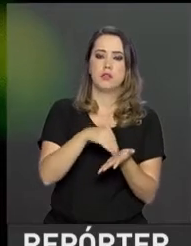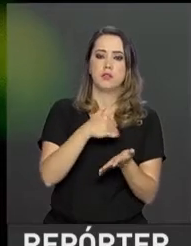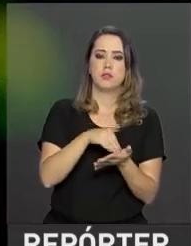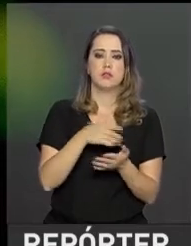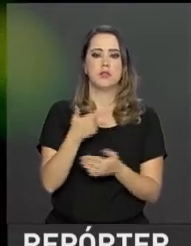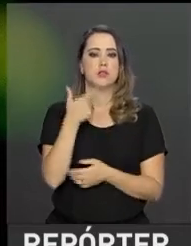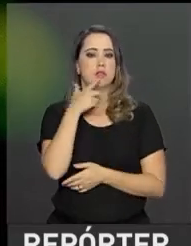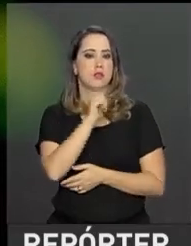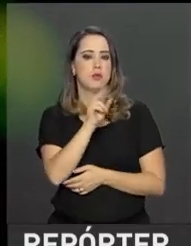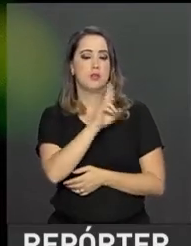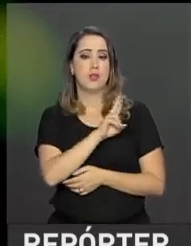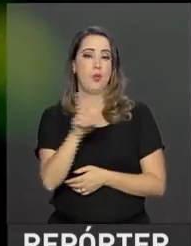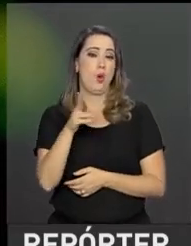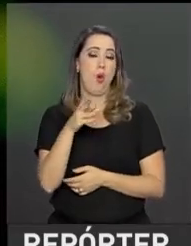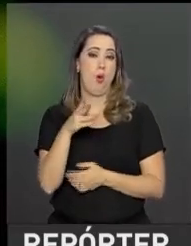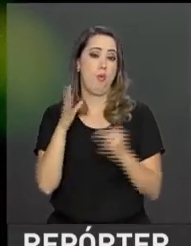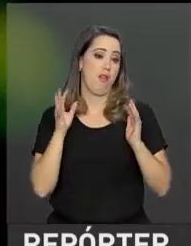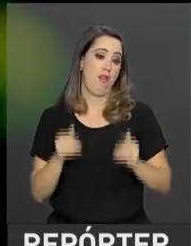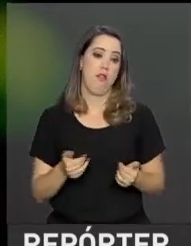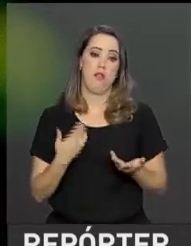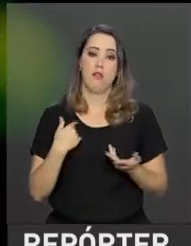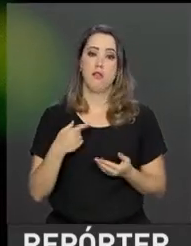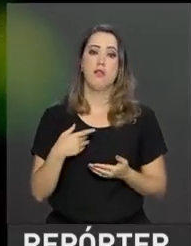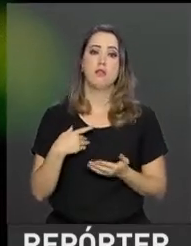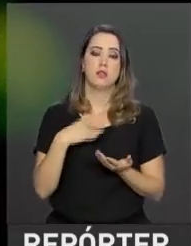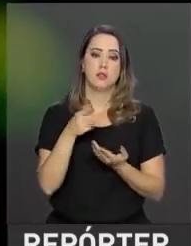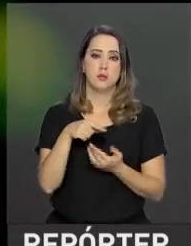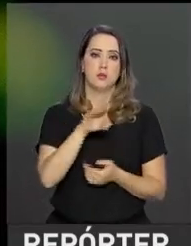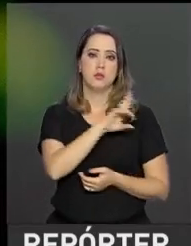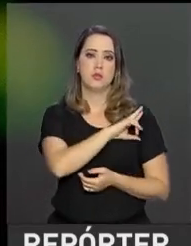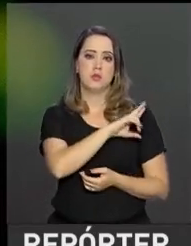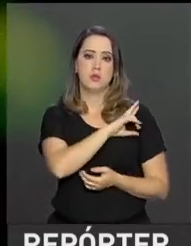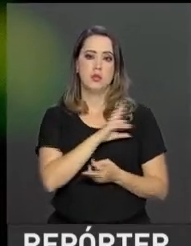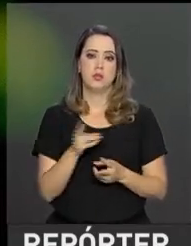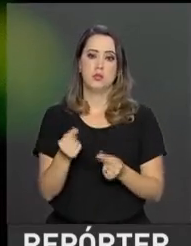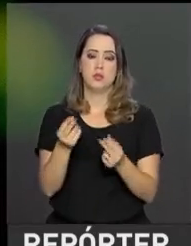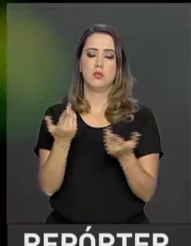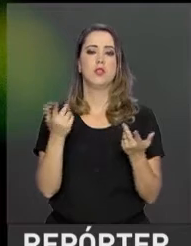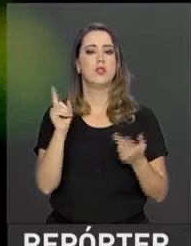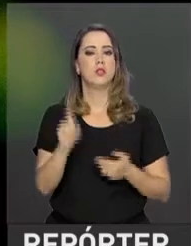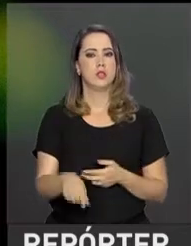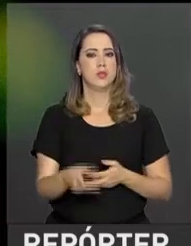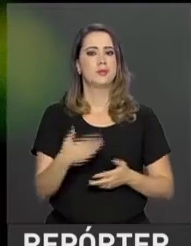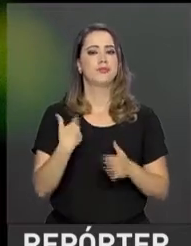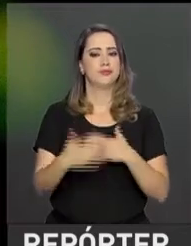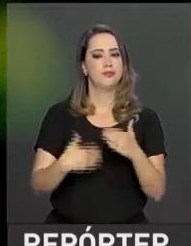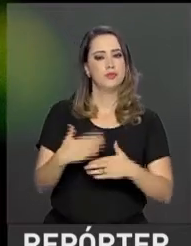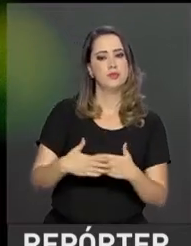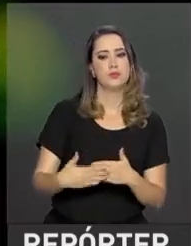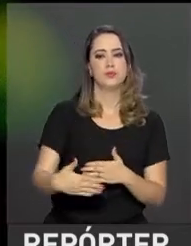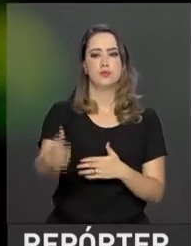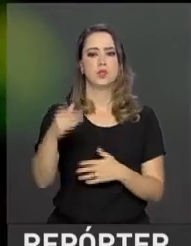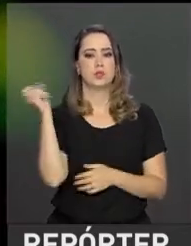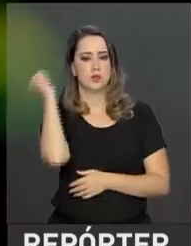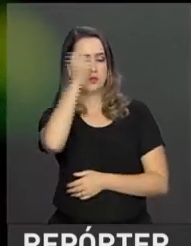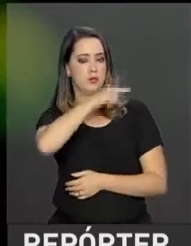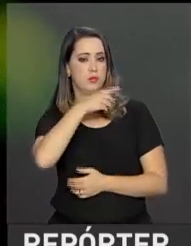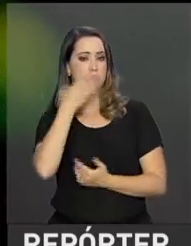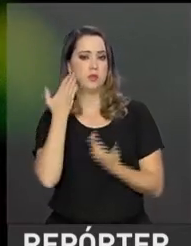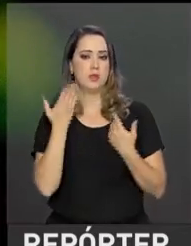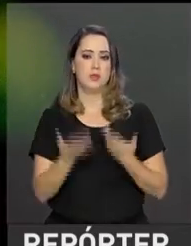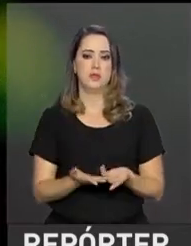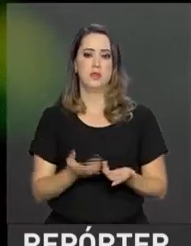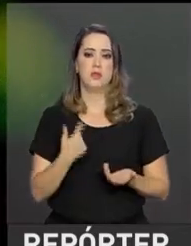escola e não ter o meu nome para poder me colocar como responsável financeira. Então, assim, foi um processo muito difícil